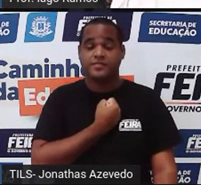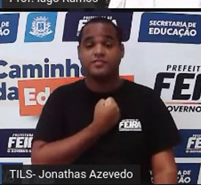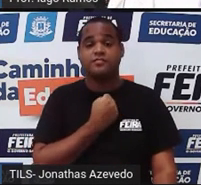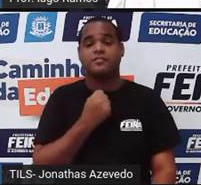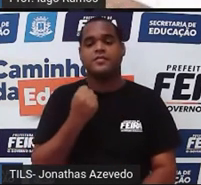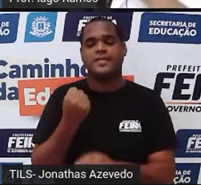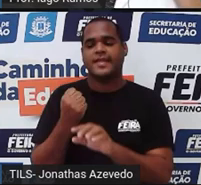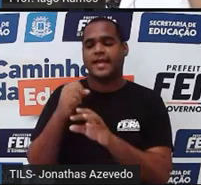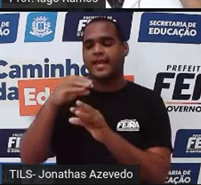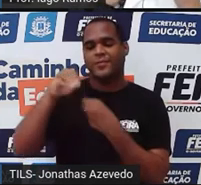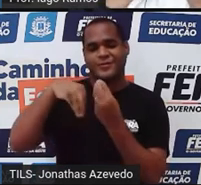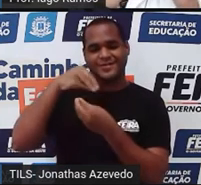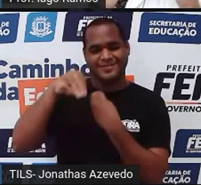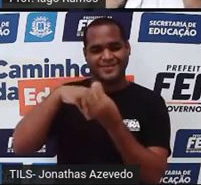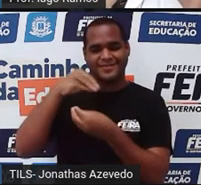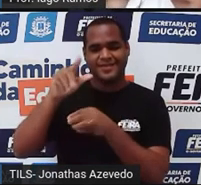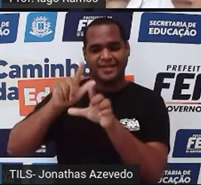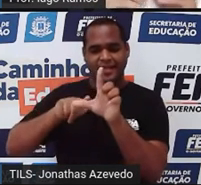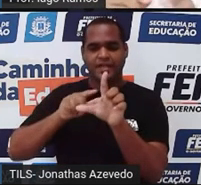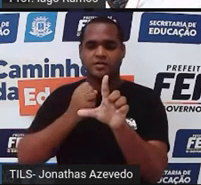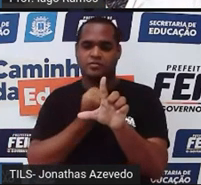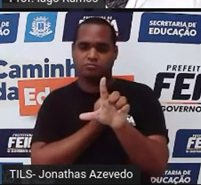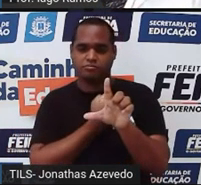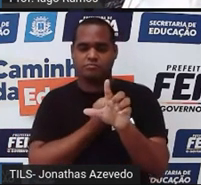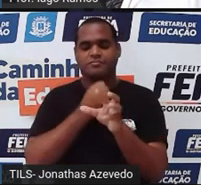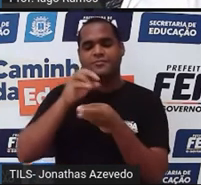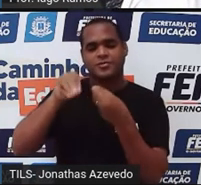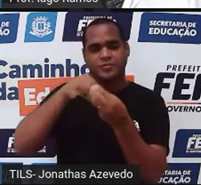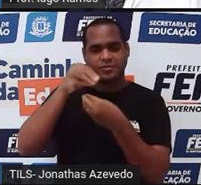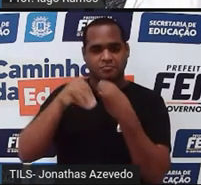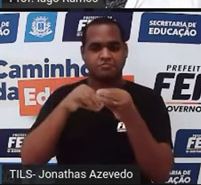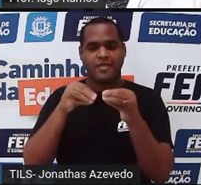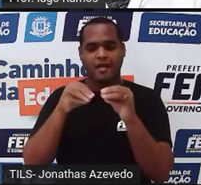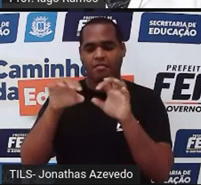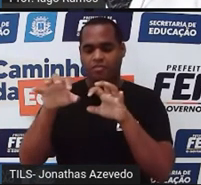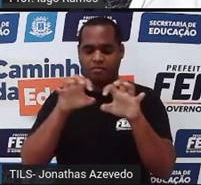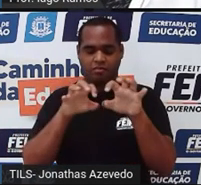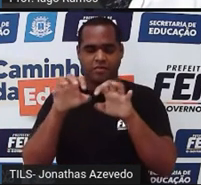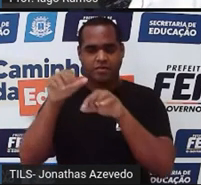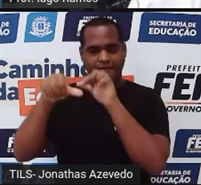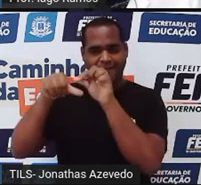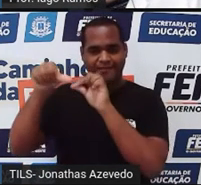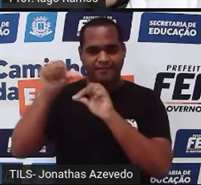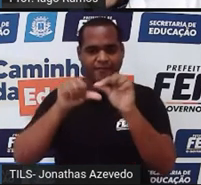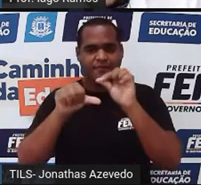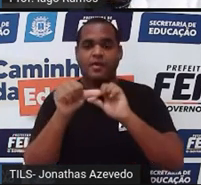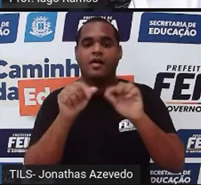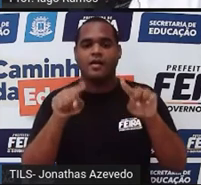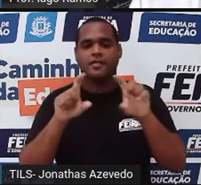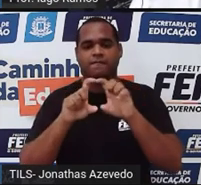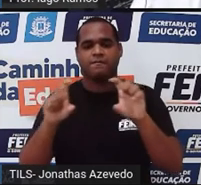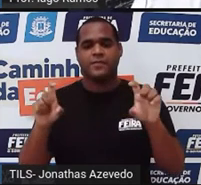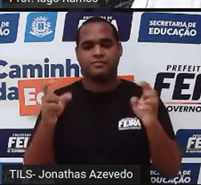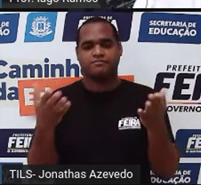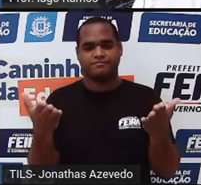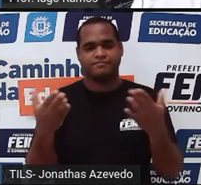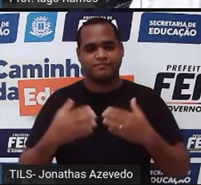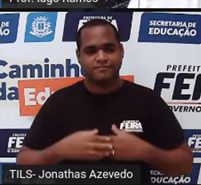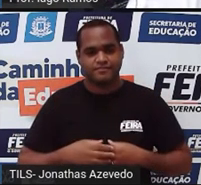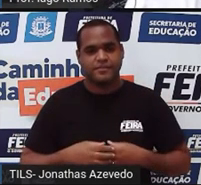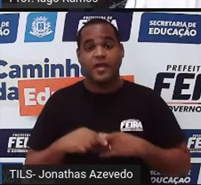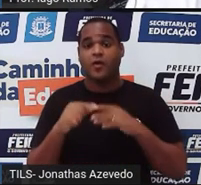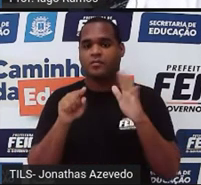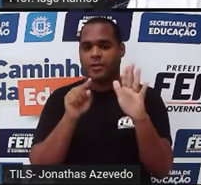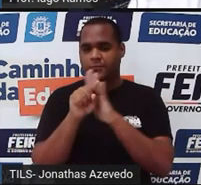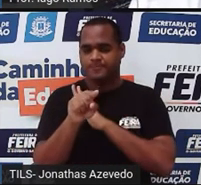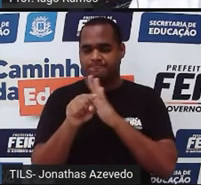alfanumérico, porque mistura letra com número, que formam essas placas. só que eu tenho uma pergunta para você,